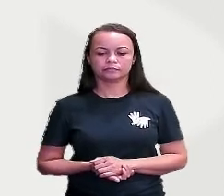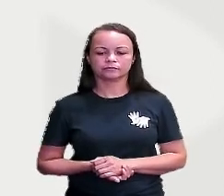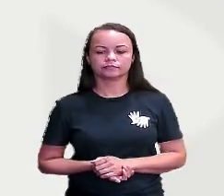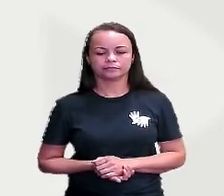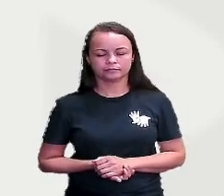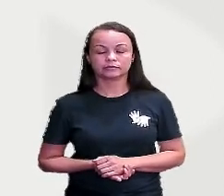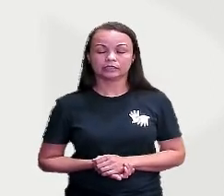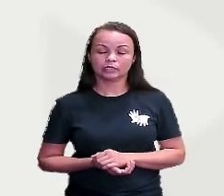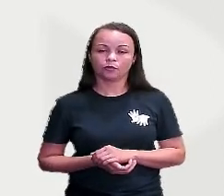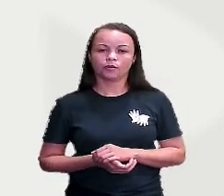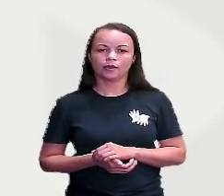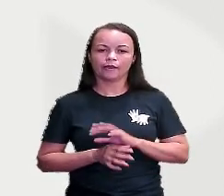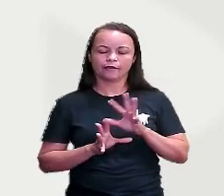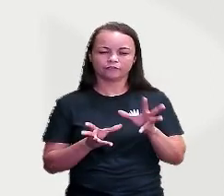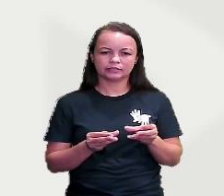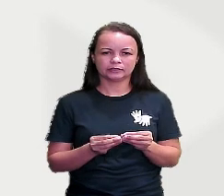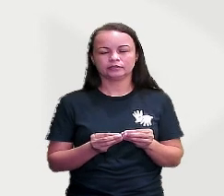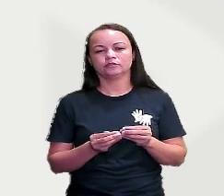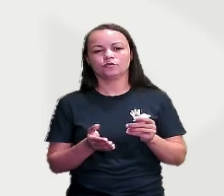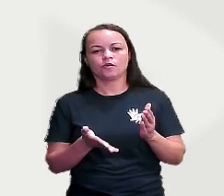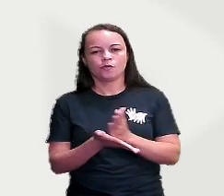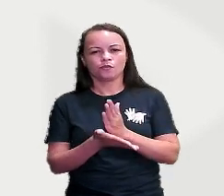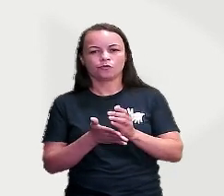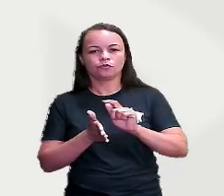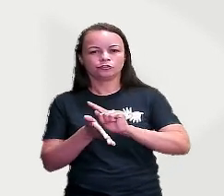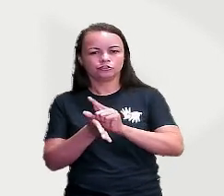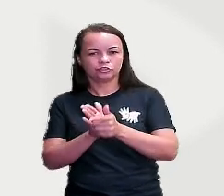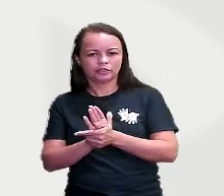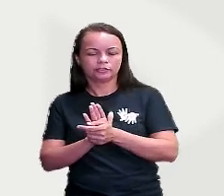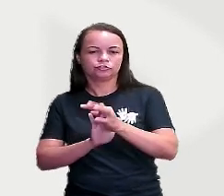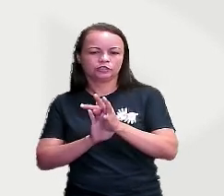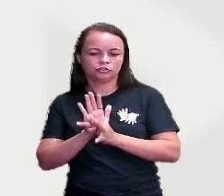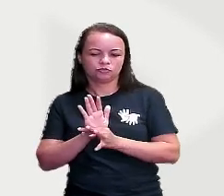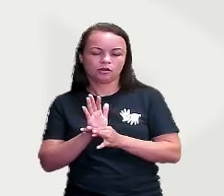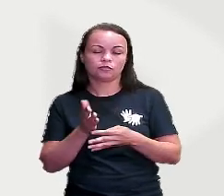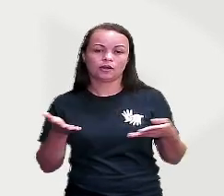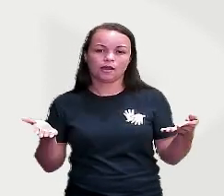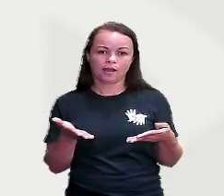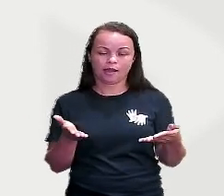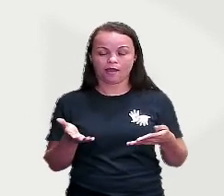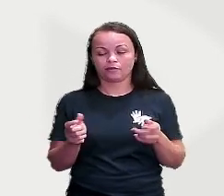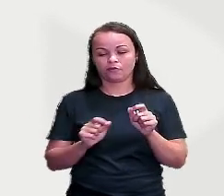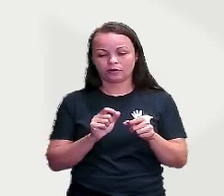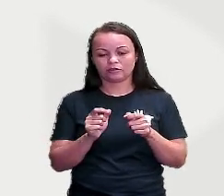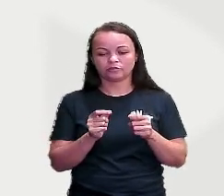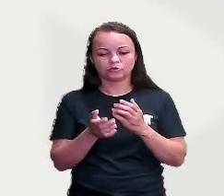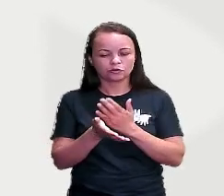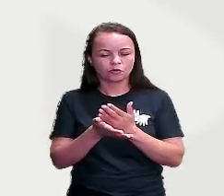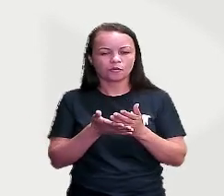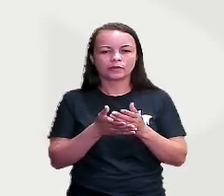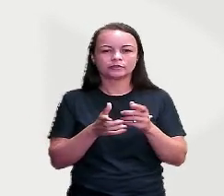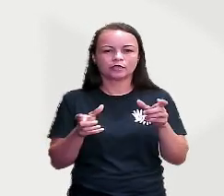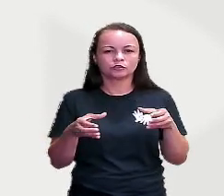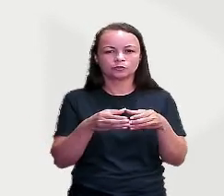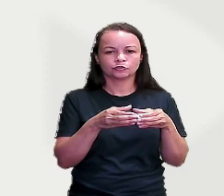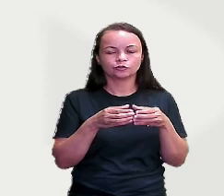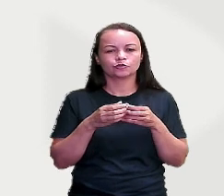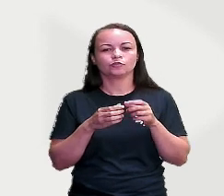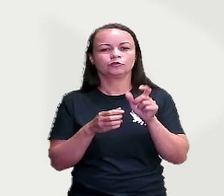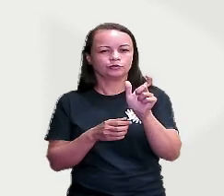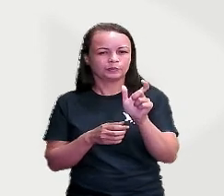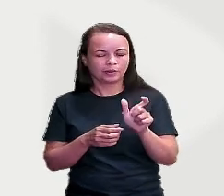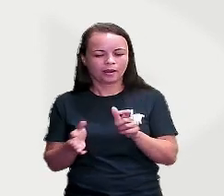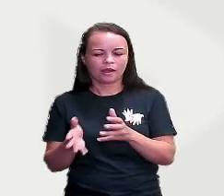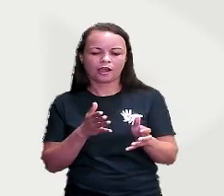Revisamos aí, né, alguns gêneros textuais. Vamos agora para as classes de palavras, começando aí pelo substantivo.